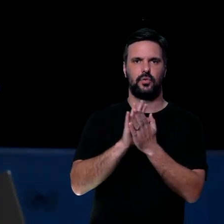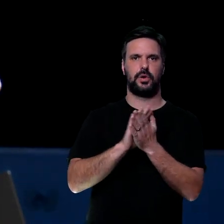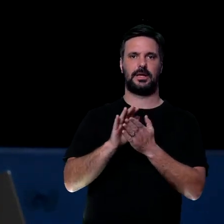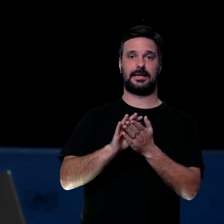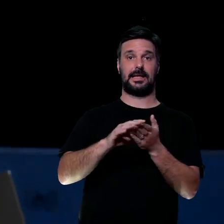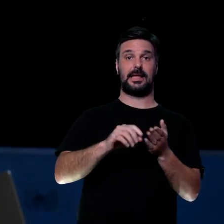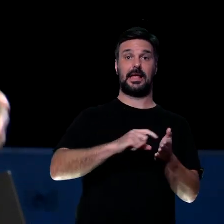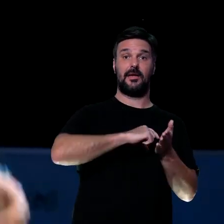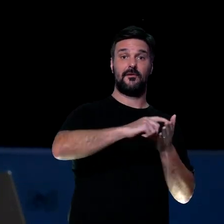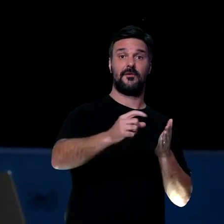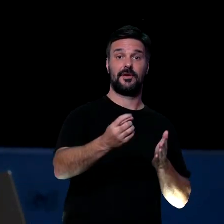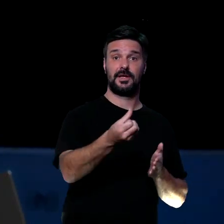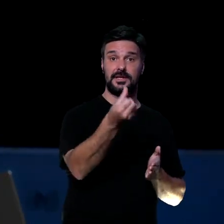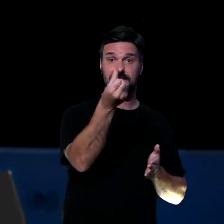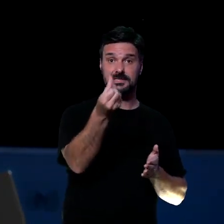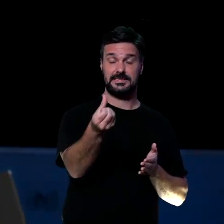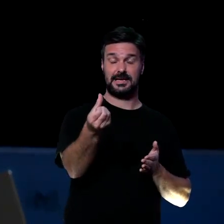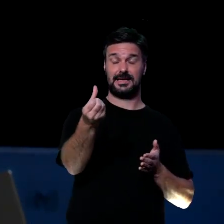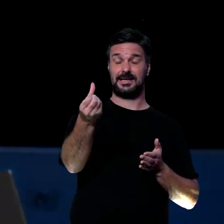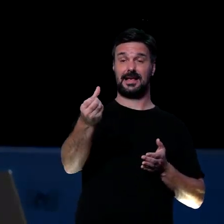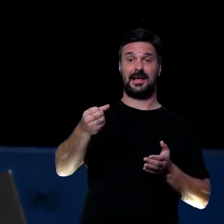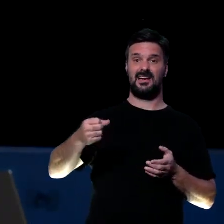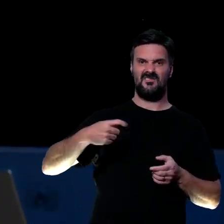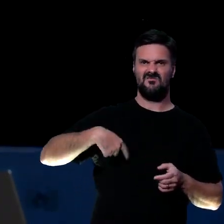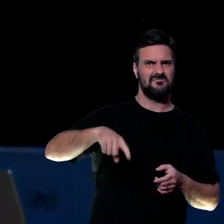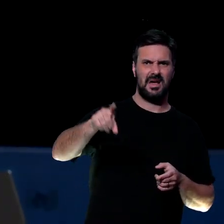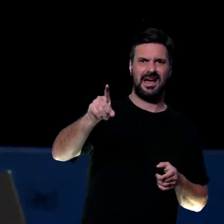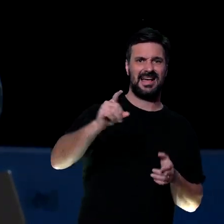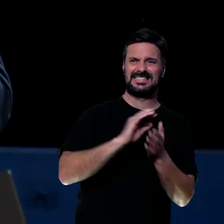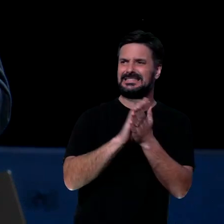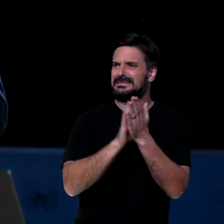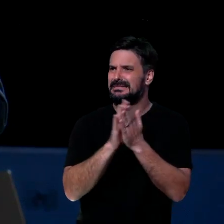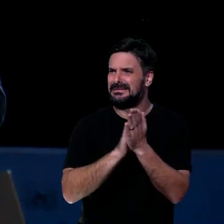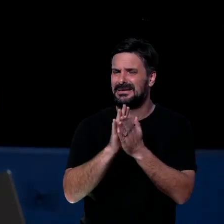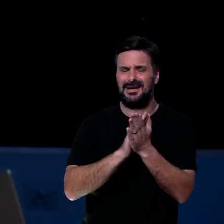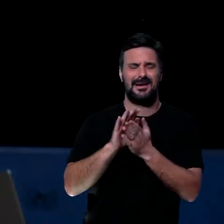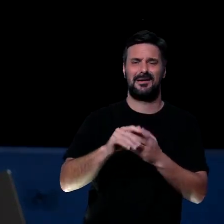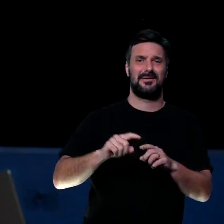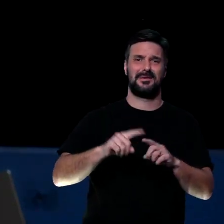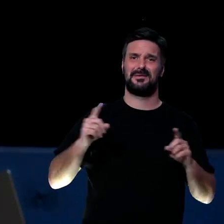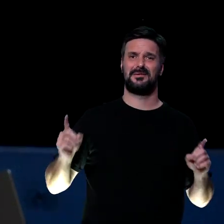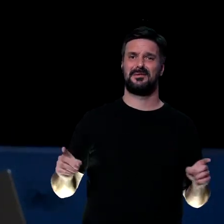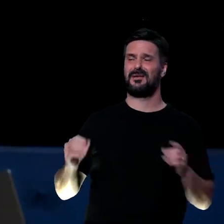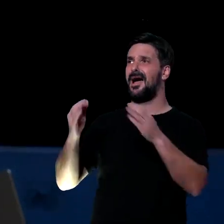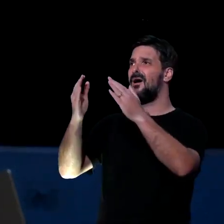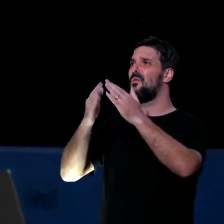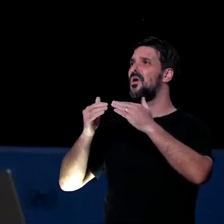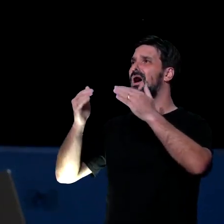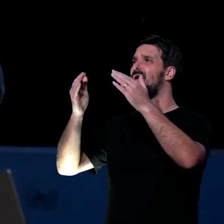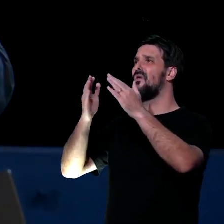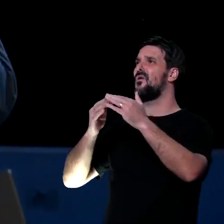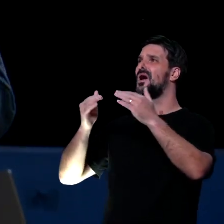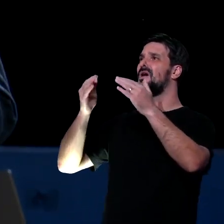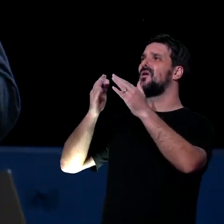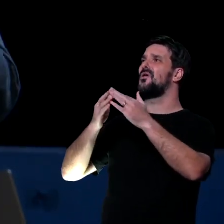Versículo 6 vai dizer, não andem ansiosos por coisa alguma, mas em tudo, pela oração e súplicas e com ação de graças, apresentem